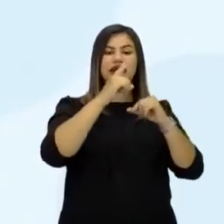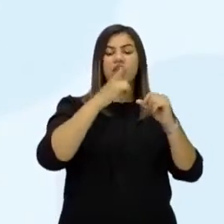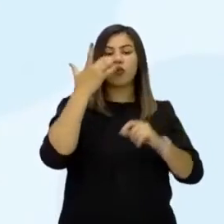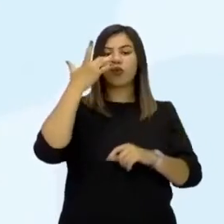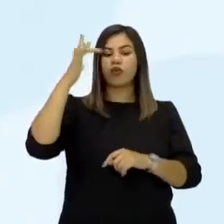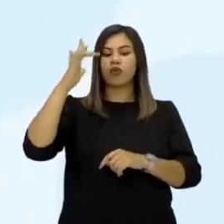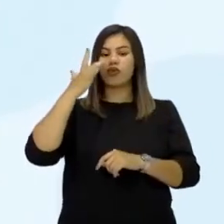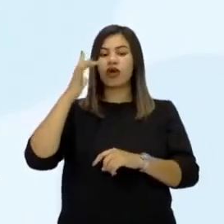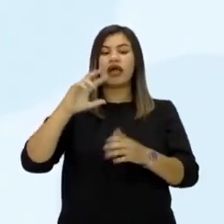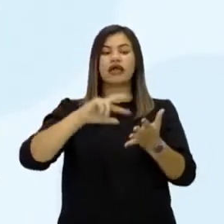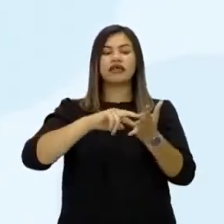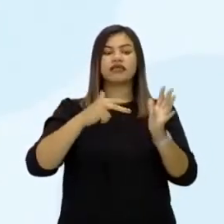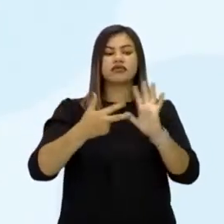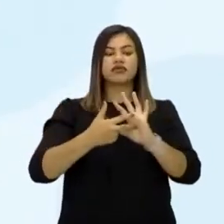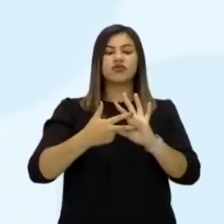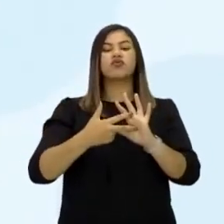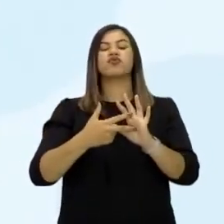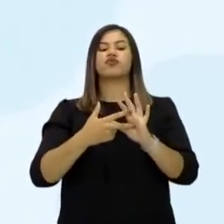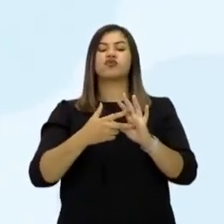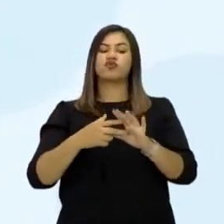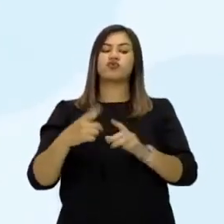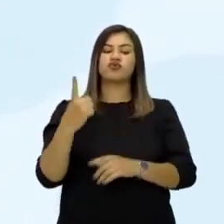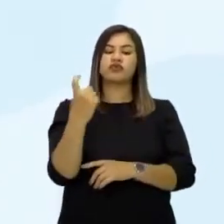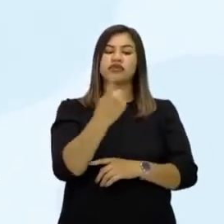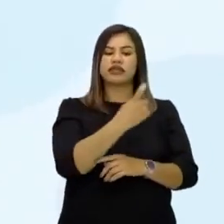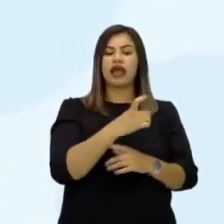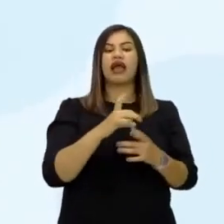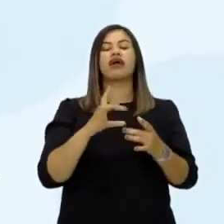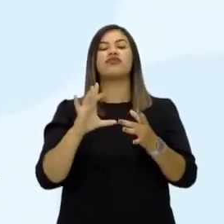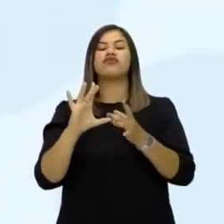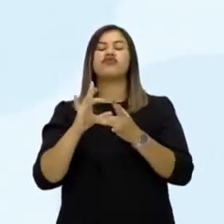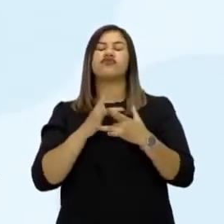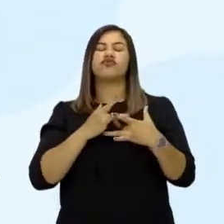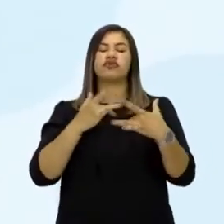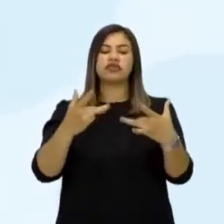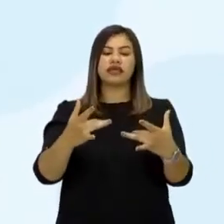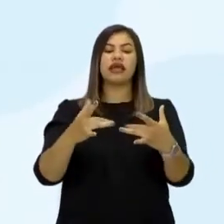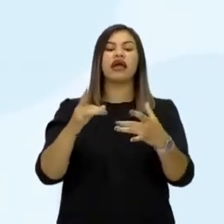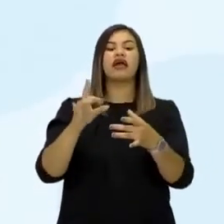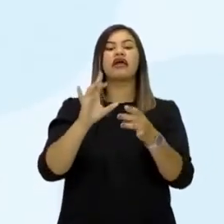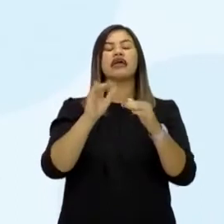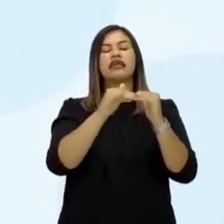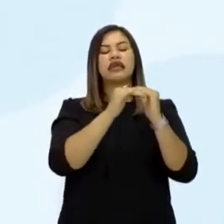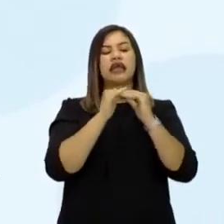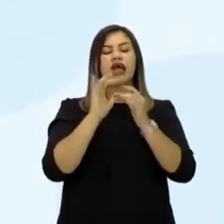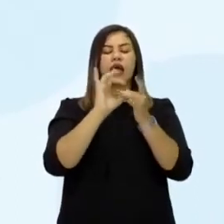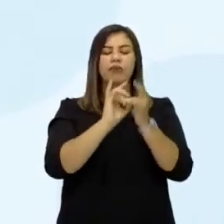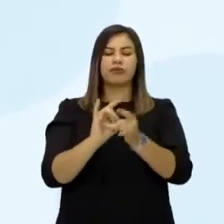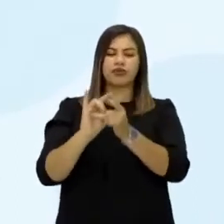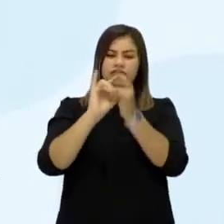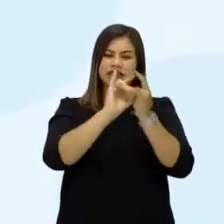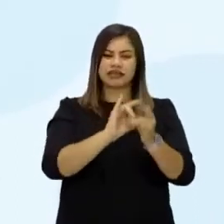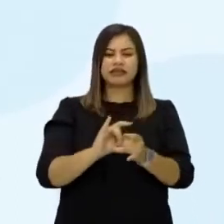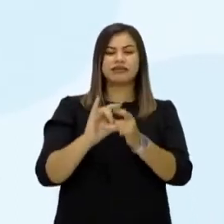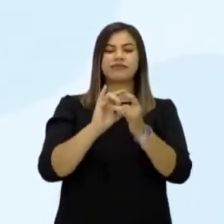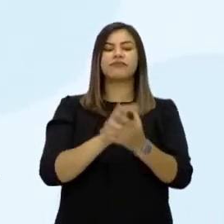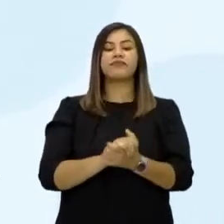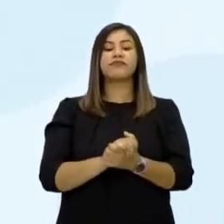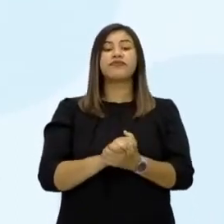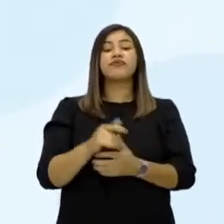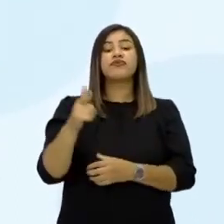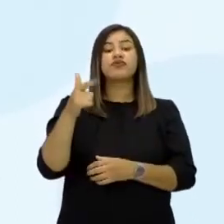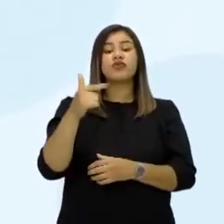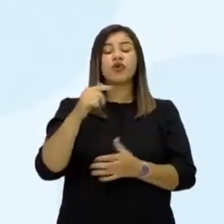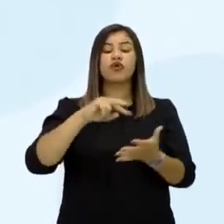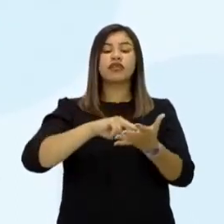quer dizer a unidade, solidariedade e harmonia entre os povos da Europa. O número 12 das estrelas,